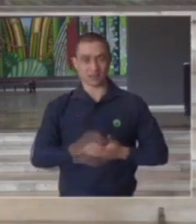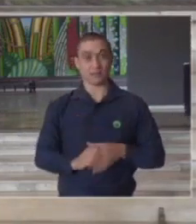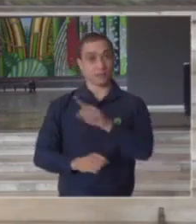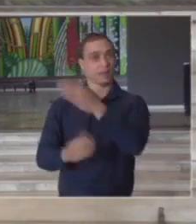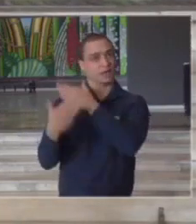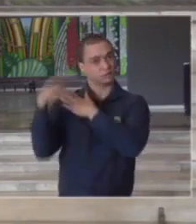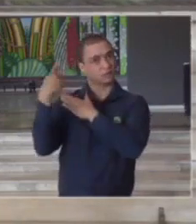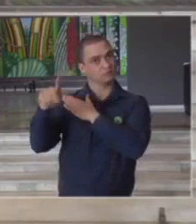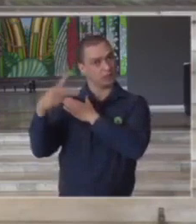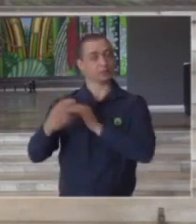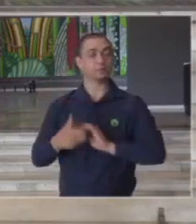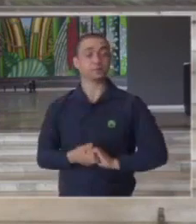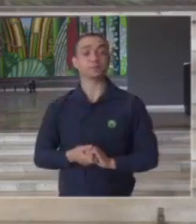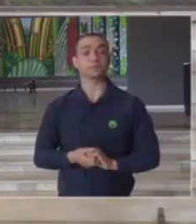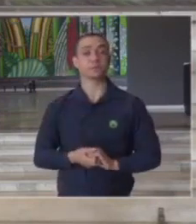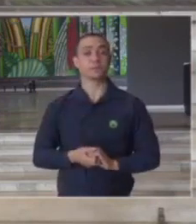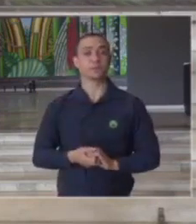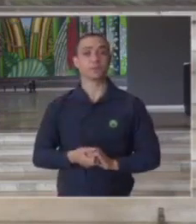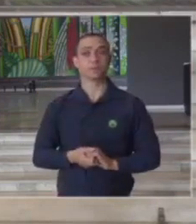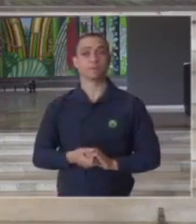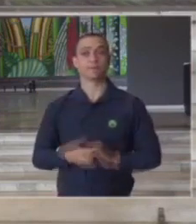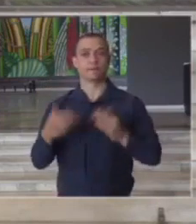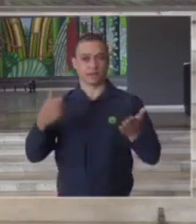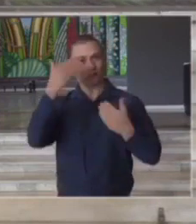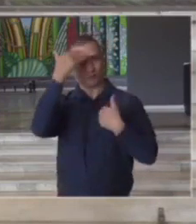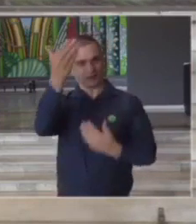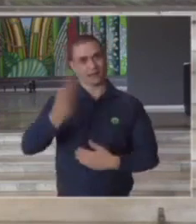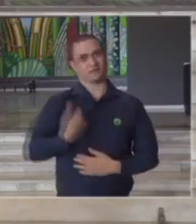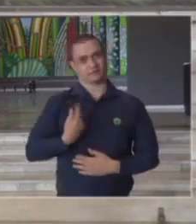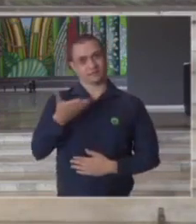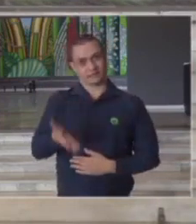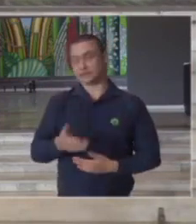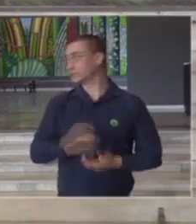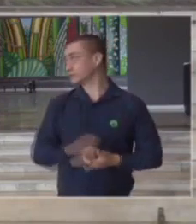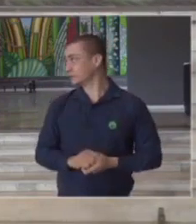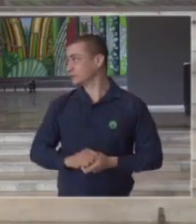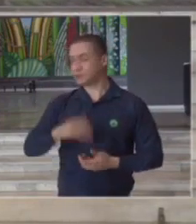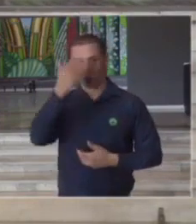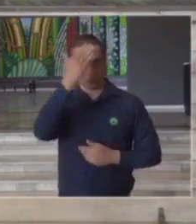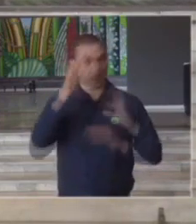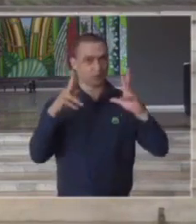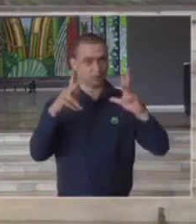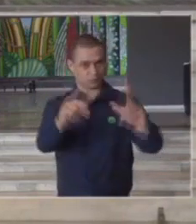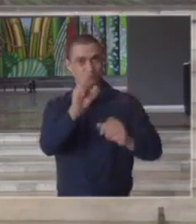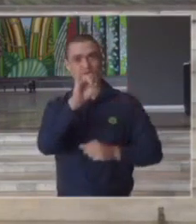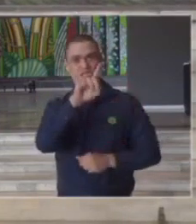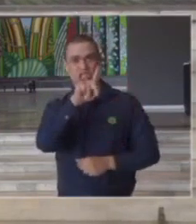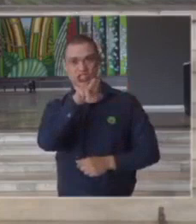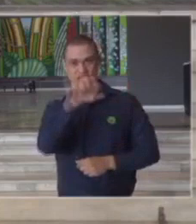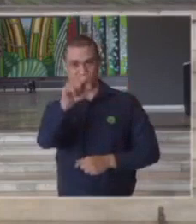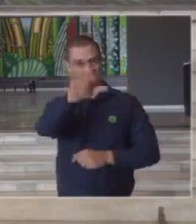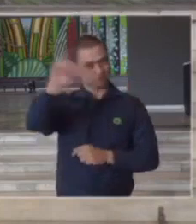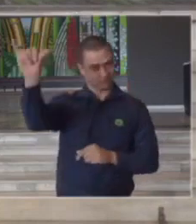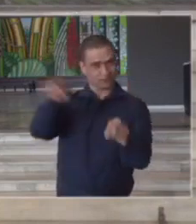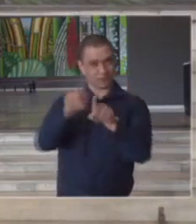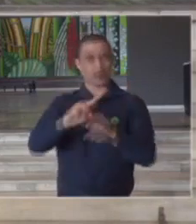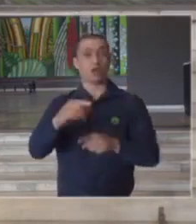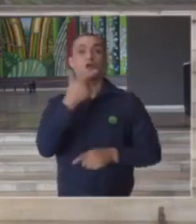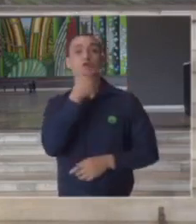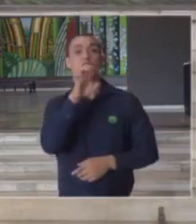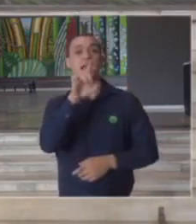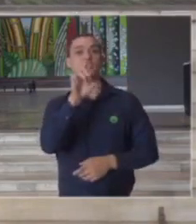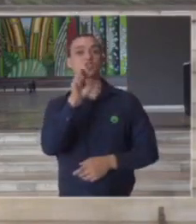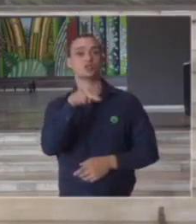responsabilidade social Guilherme está aqui obrigado Guilherme pela tua presença um abraço para o Sidney também o Edson